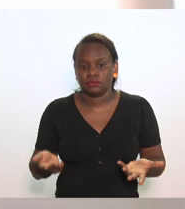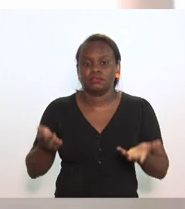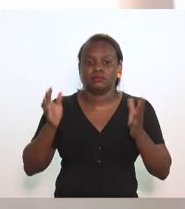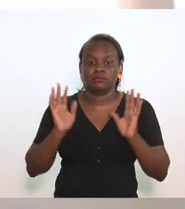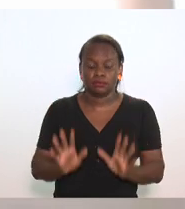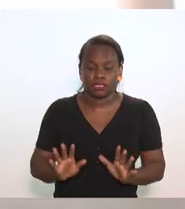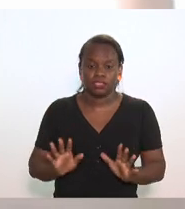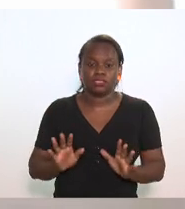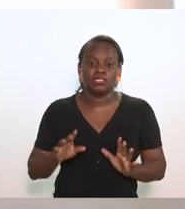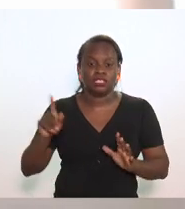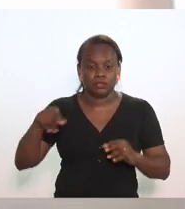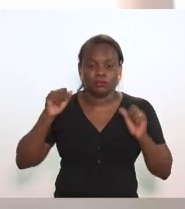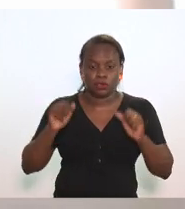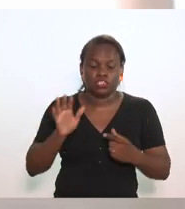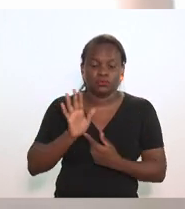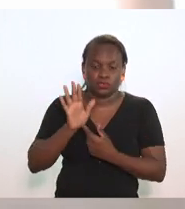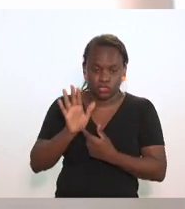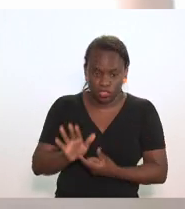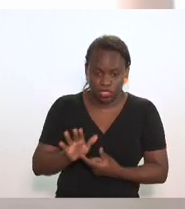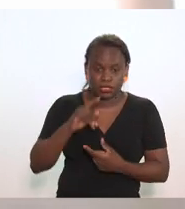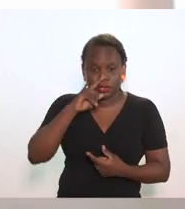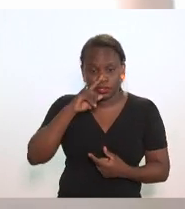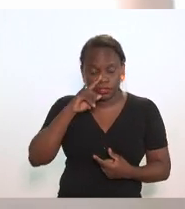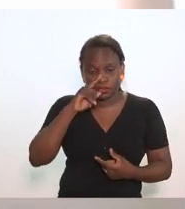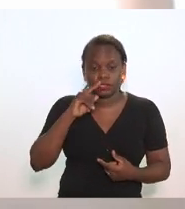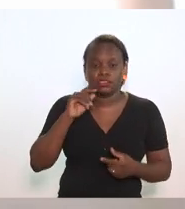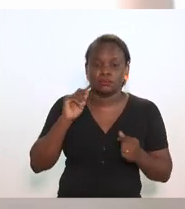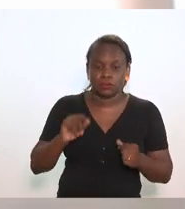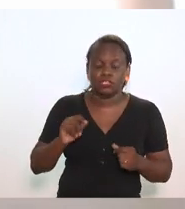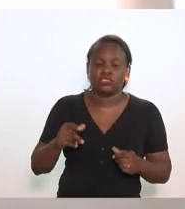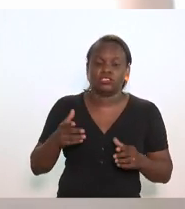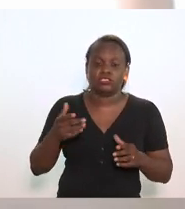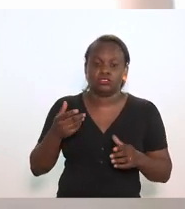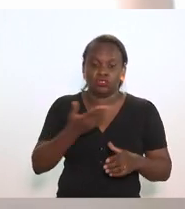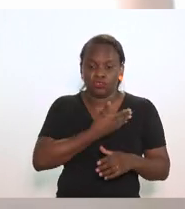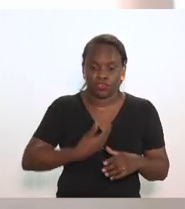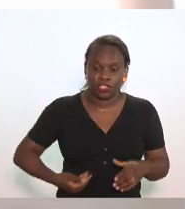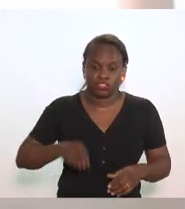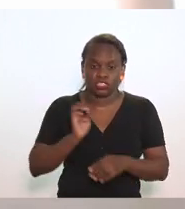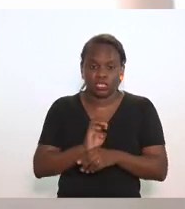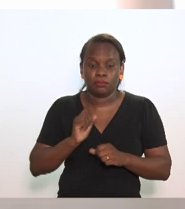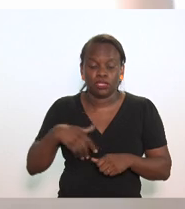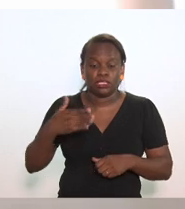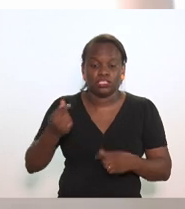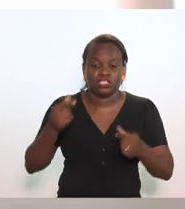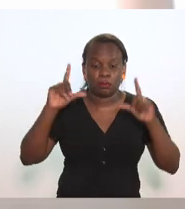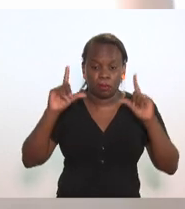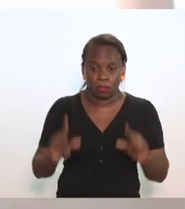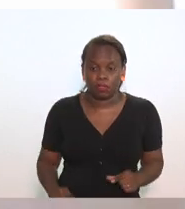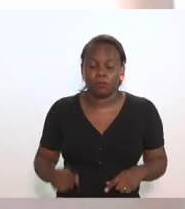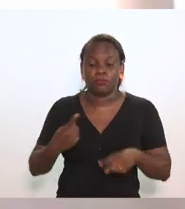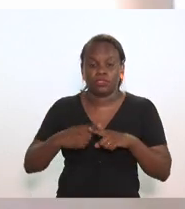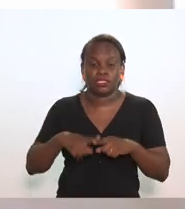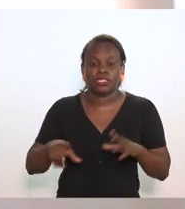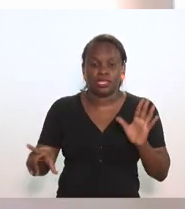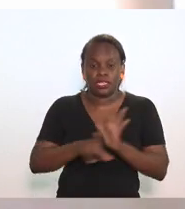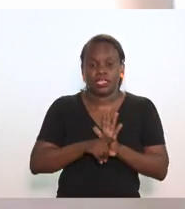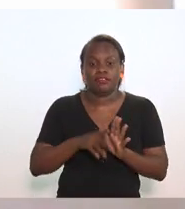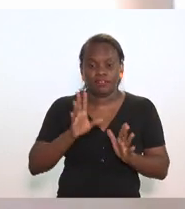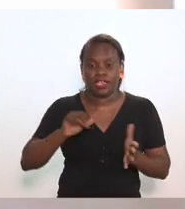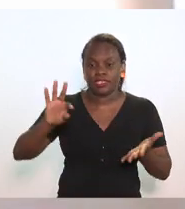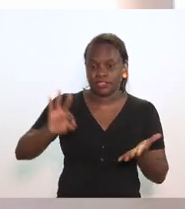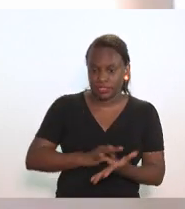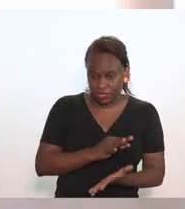mas a gente pode mostrar para o senhor o risco que o caixa do estado pode enfrentar se essa lei for